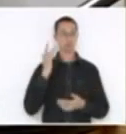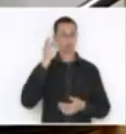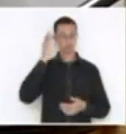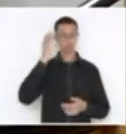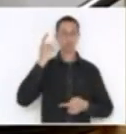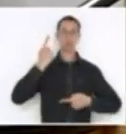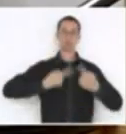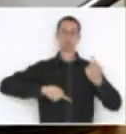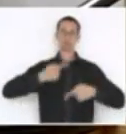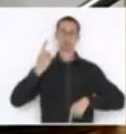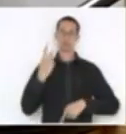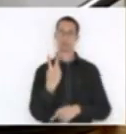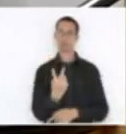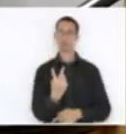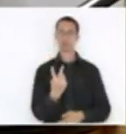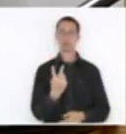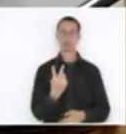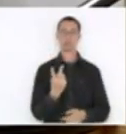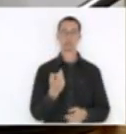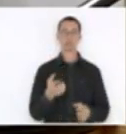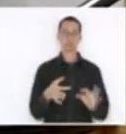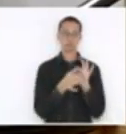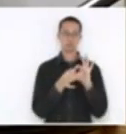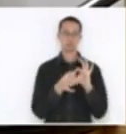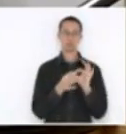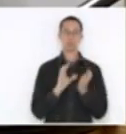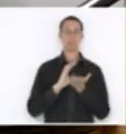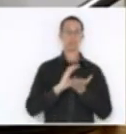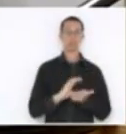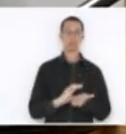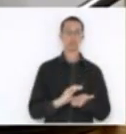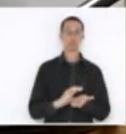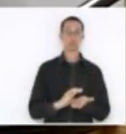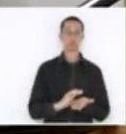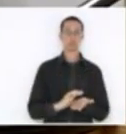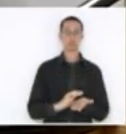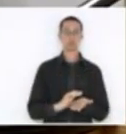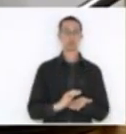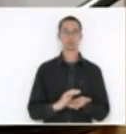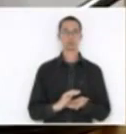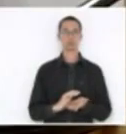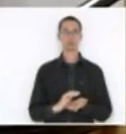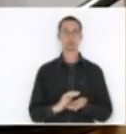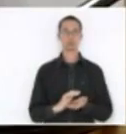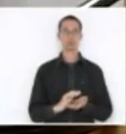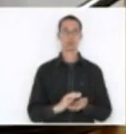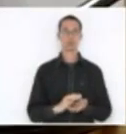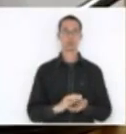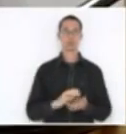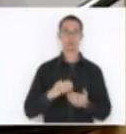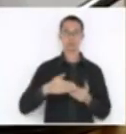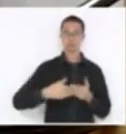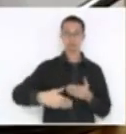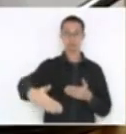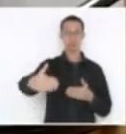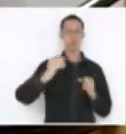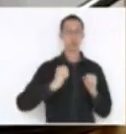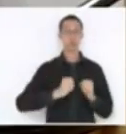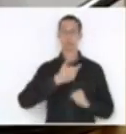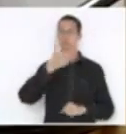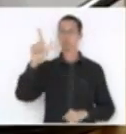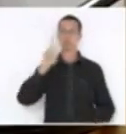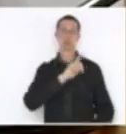duas vinculações de recursos impositivos. Lá na frente, um outro governo qualquer vai querer